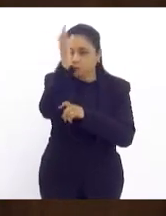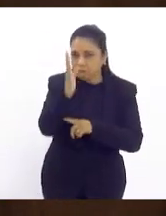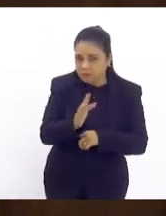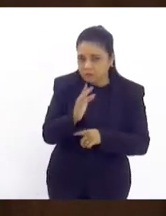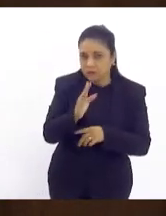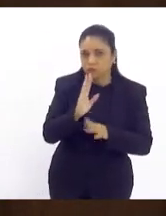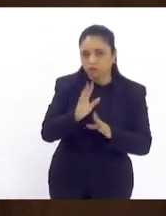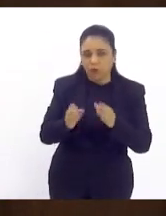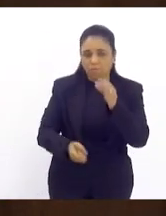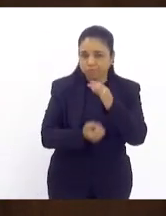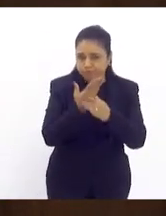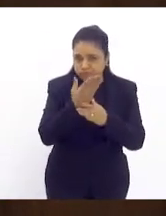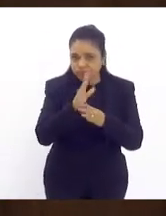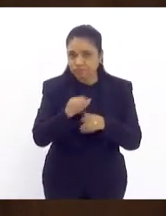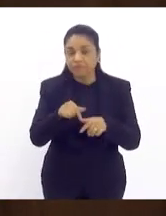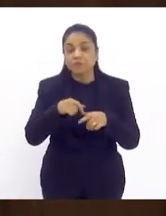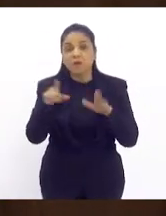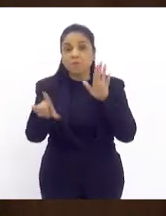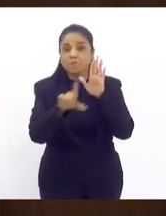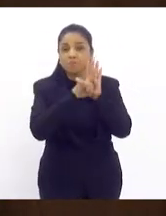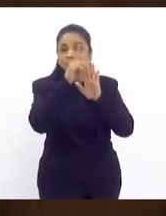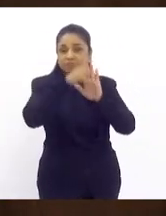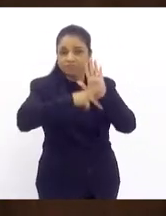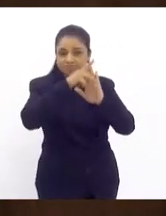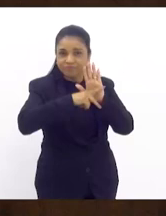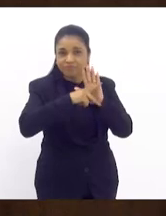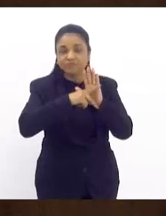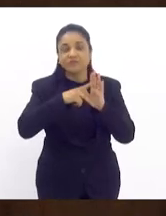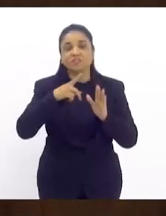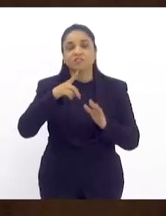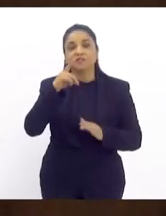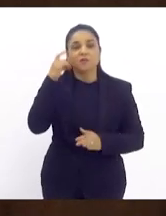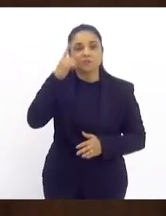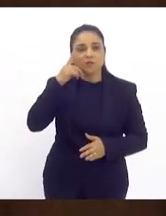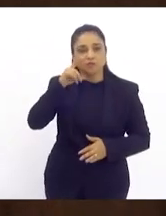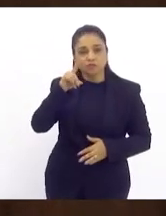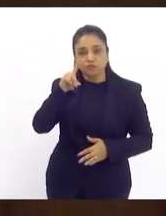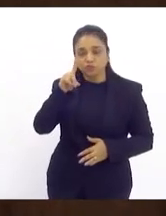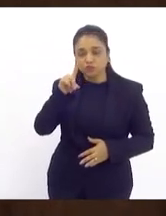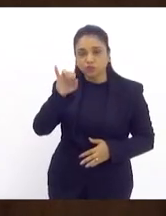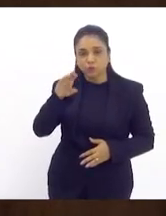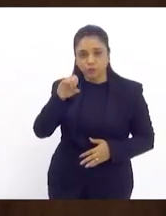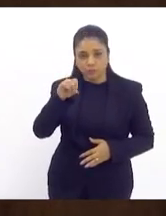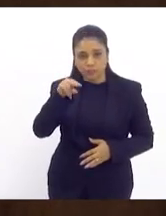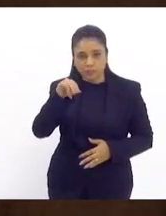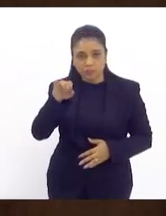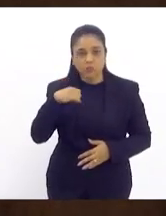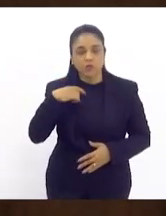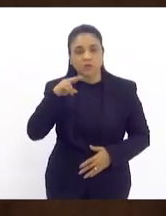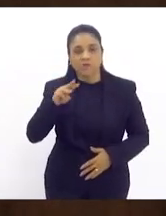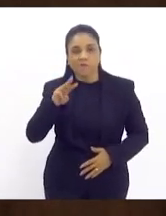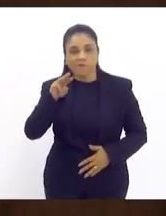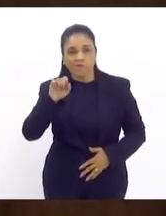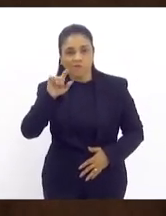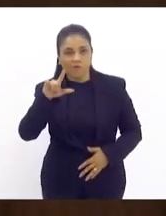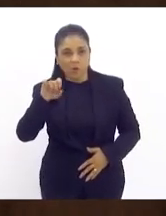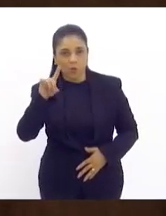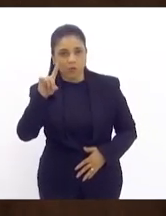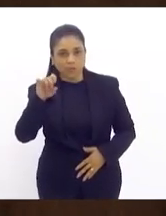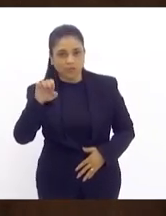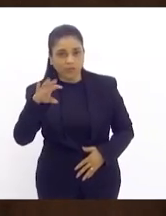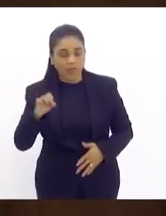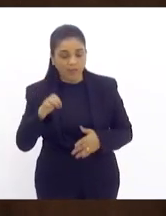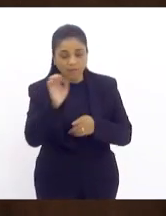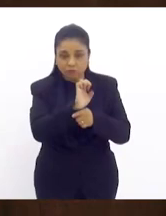neste caso do projeto de lei específico da autoria do deputado Dionísio Lins e Valdeque Carneiro que fala do âmbito no estado do Rio de Janeiro